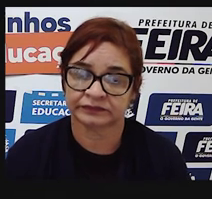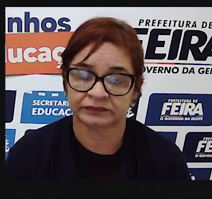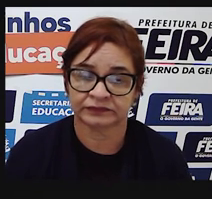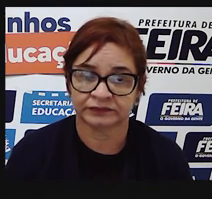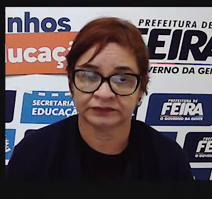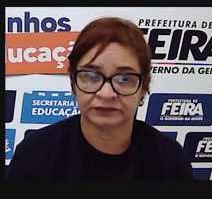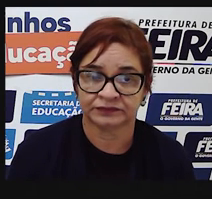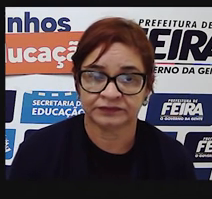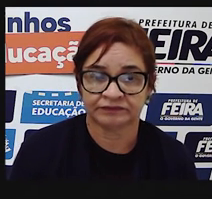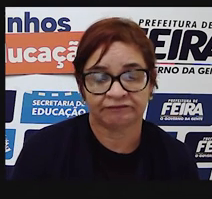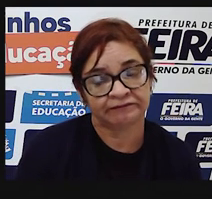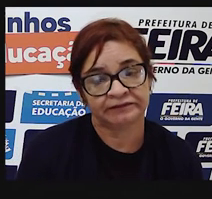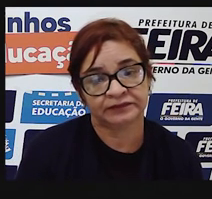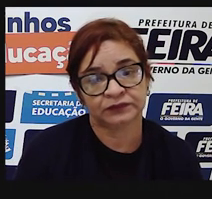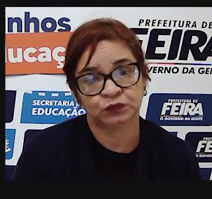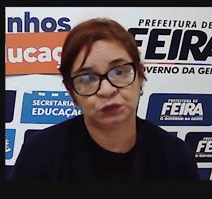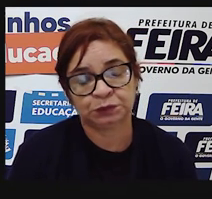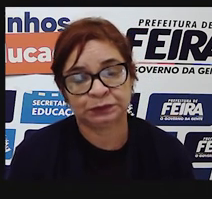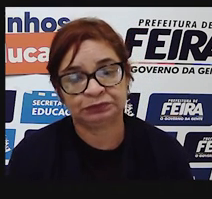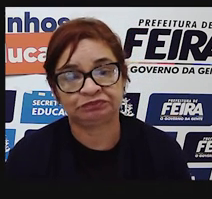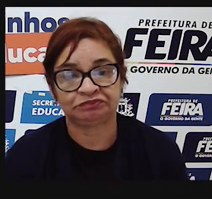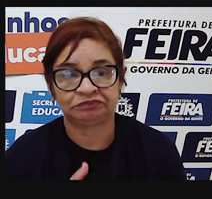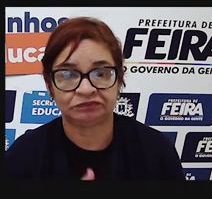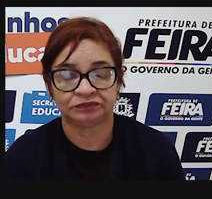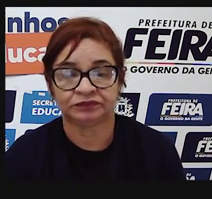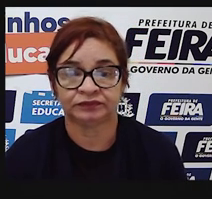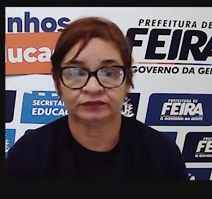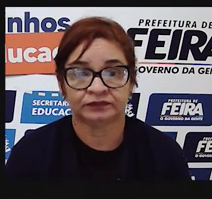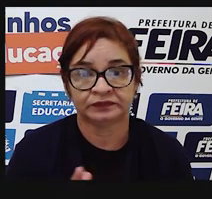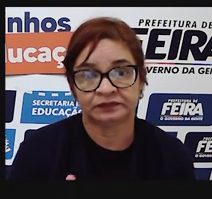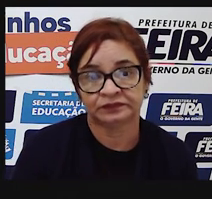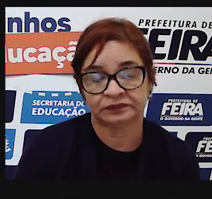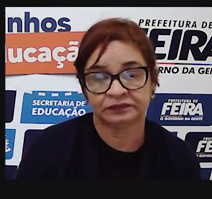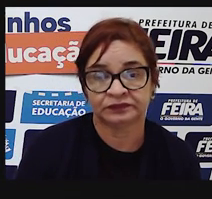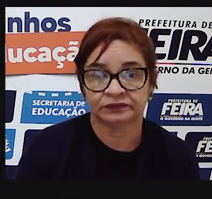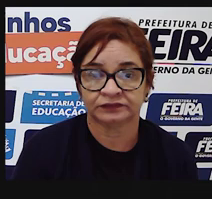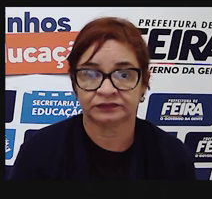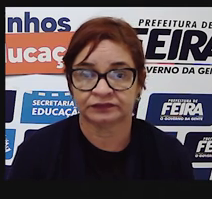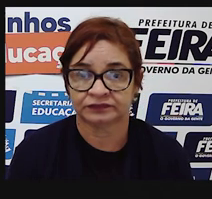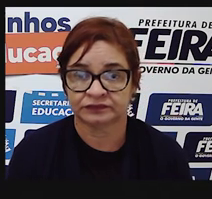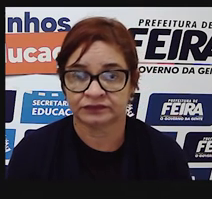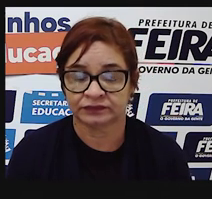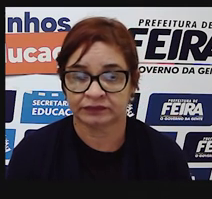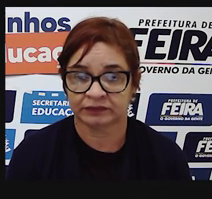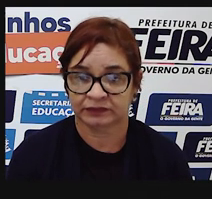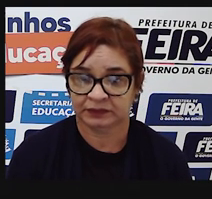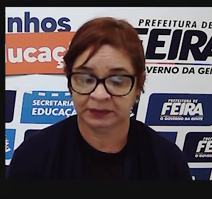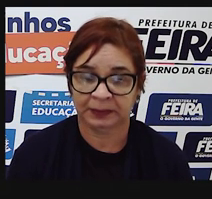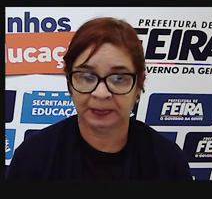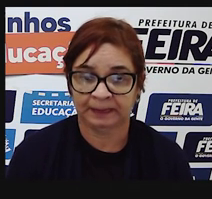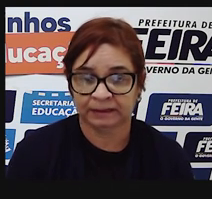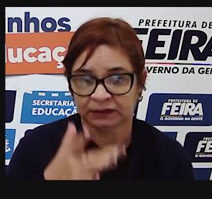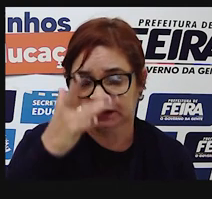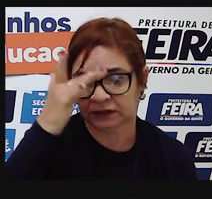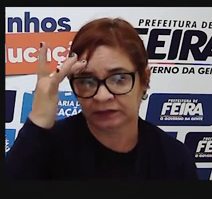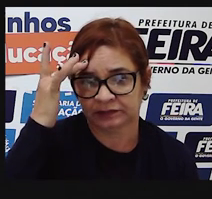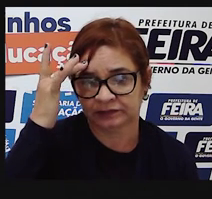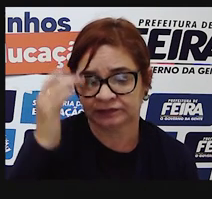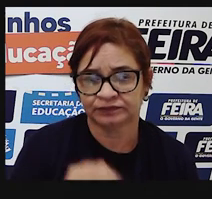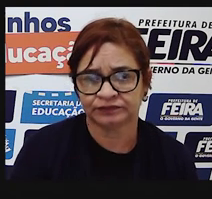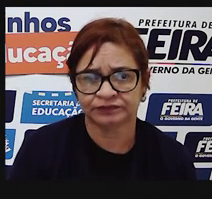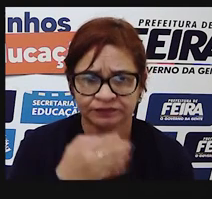social, o personagem, o falante A, disse, como a Savard,